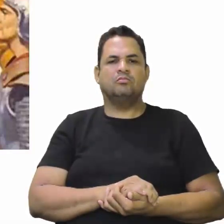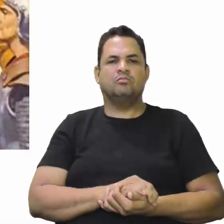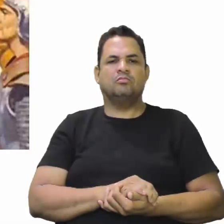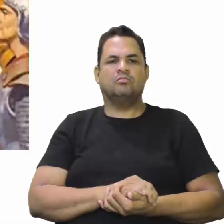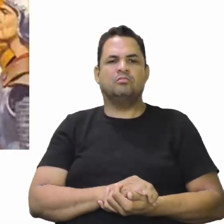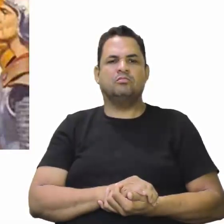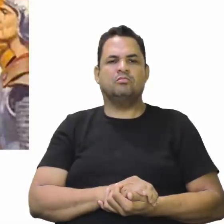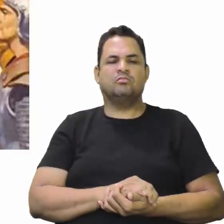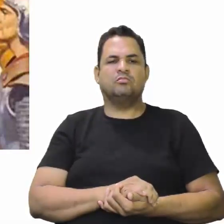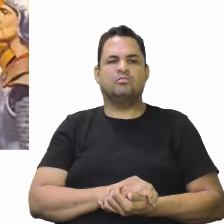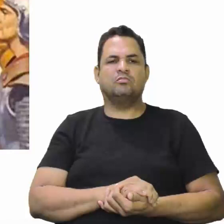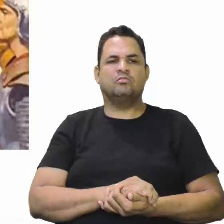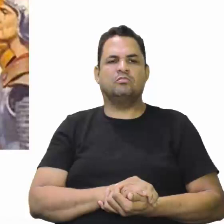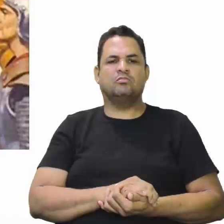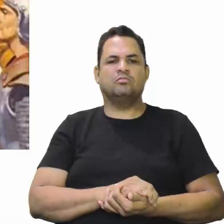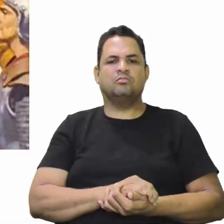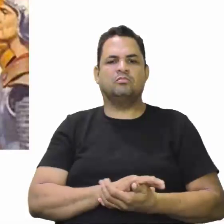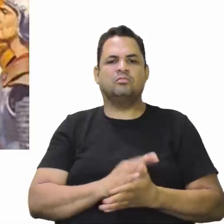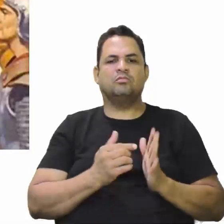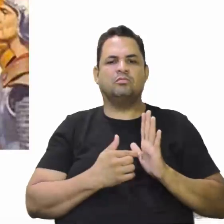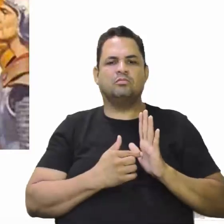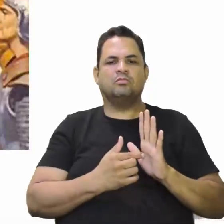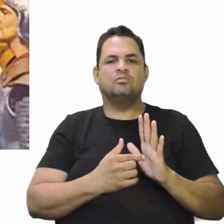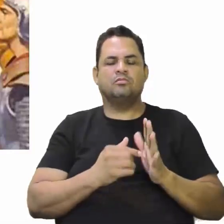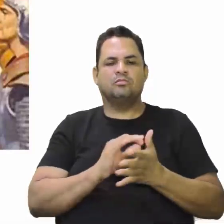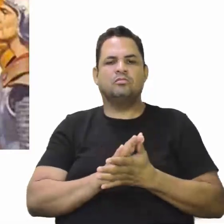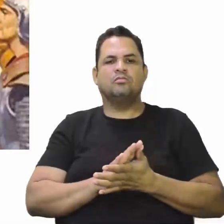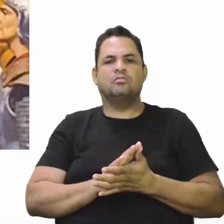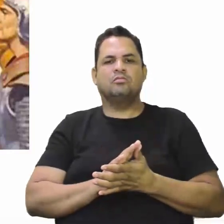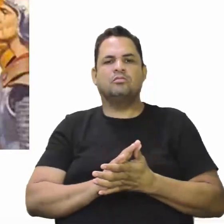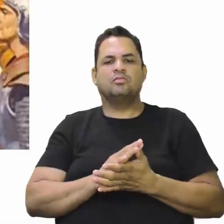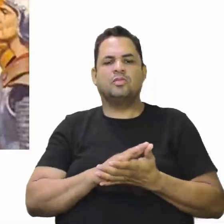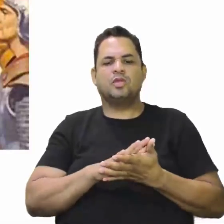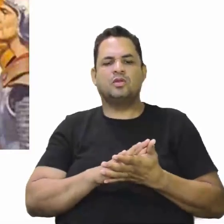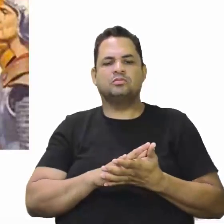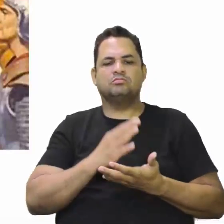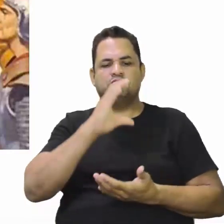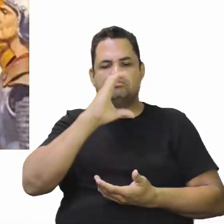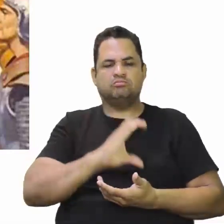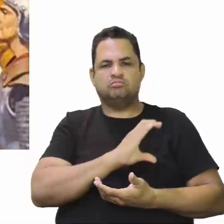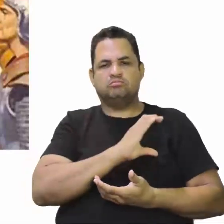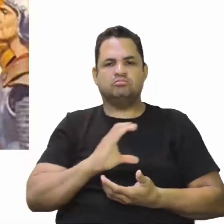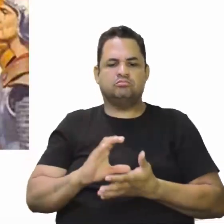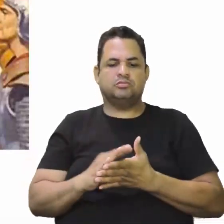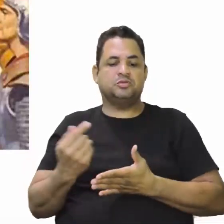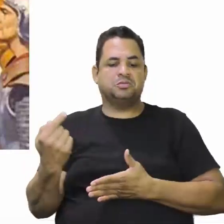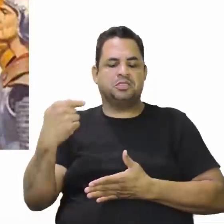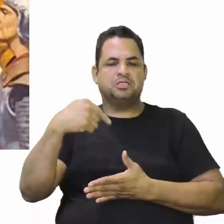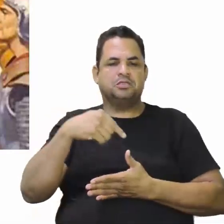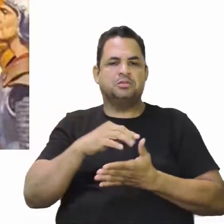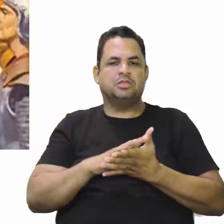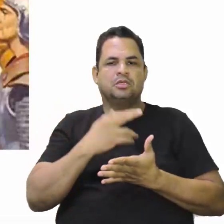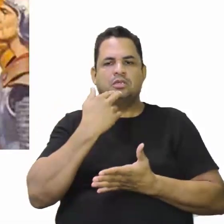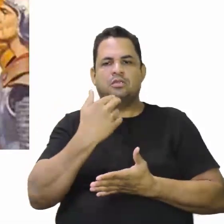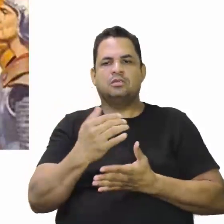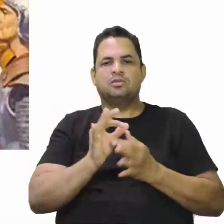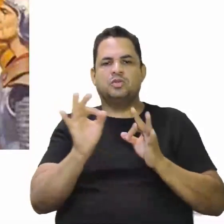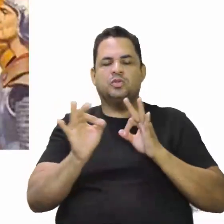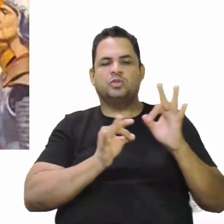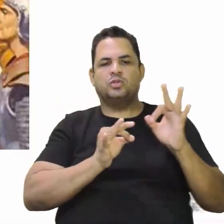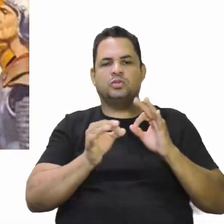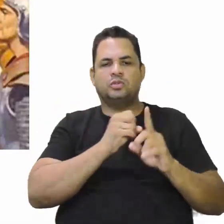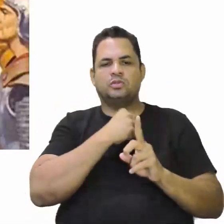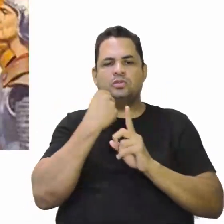Ele trouxe o catolicismo. Ele trouxe o idioma, o espanhol. E ele trouxe a organização